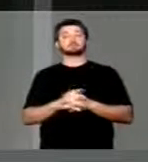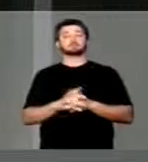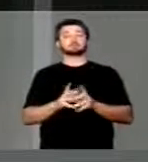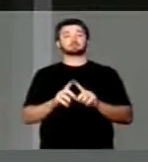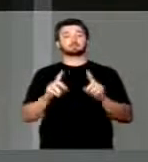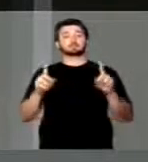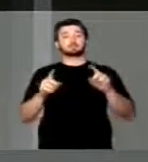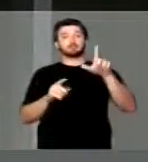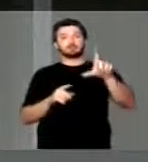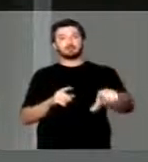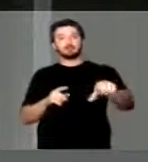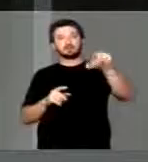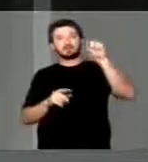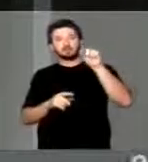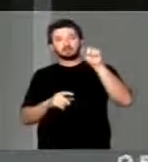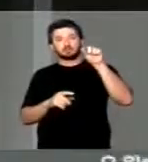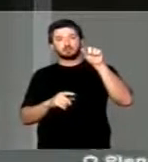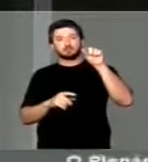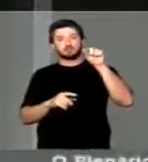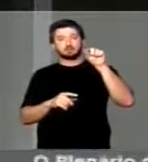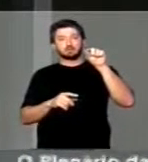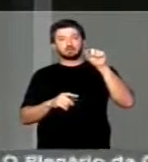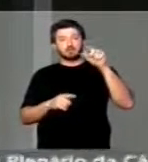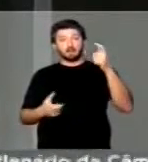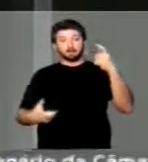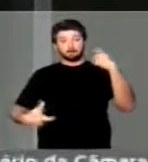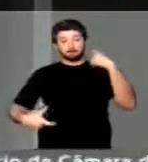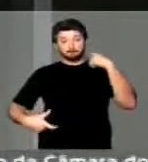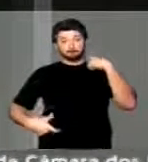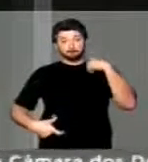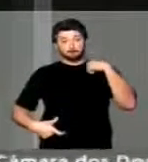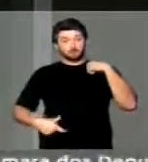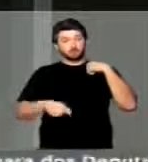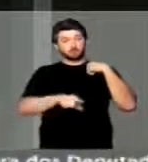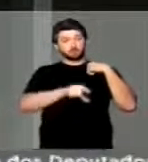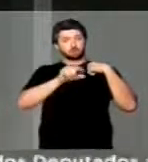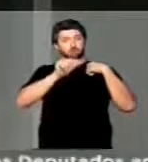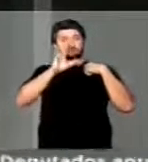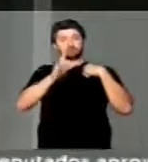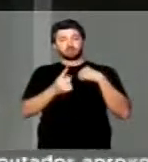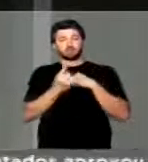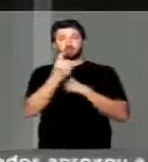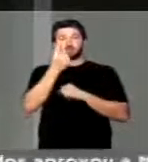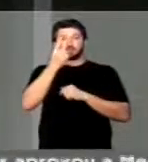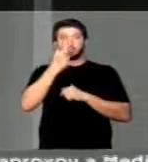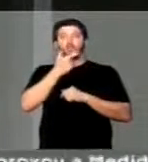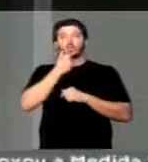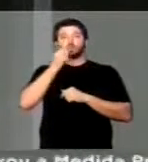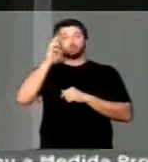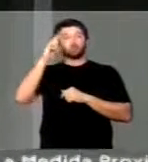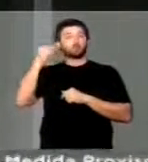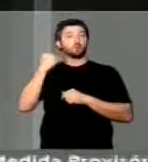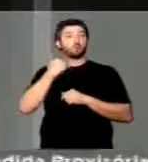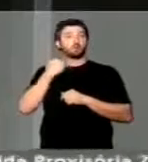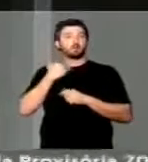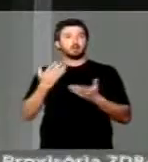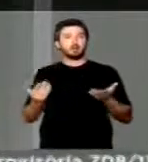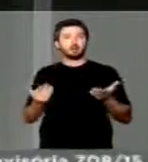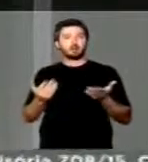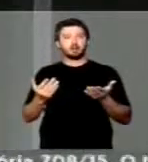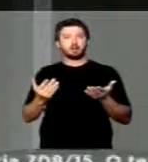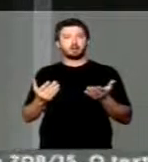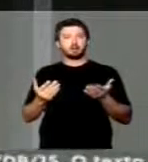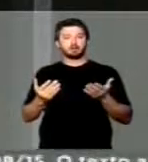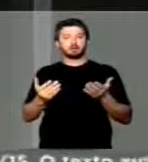mas nomeou, antes da posse no segundo mandato, um banqueiro para ser